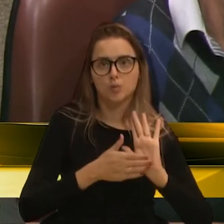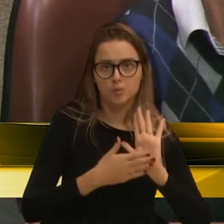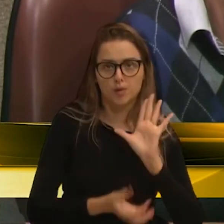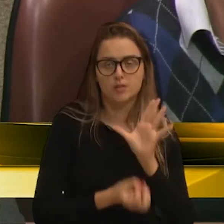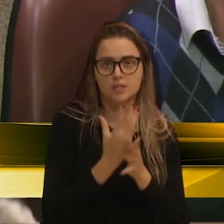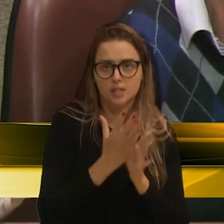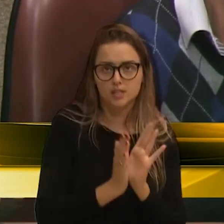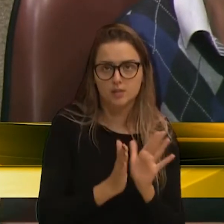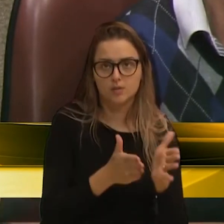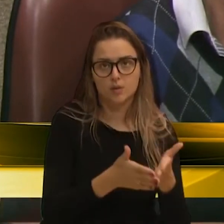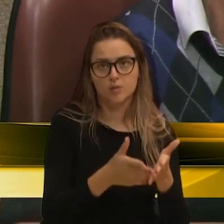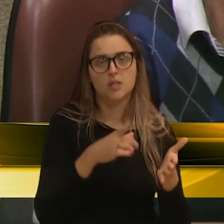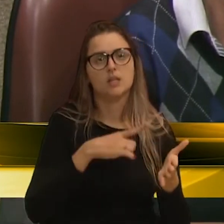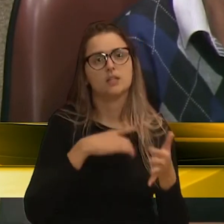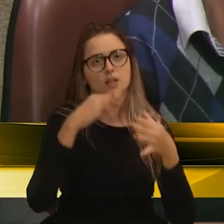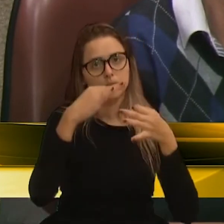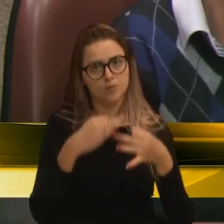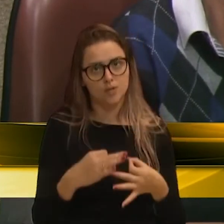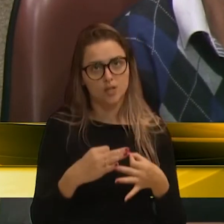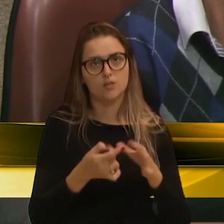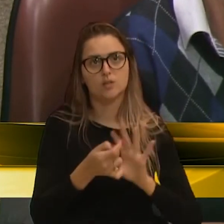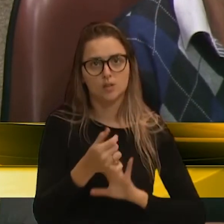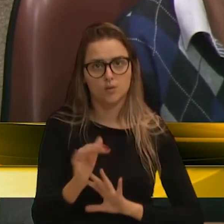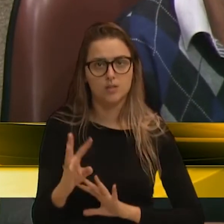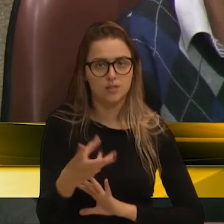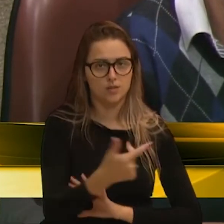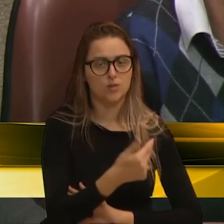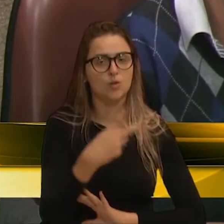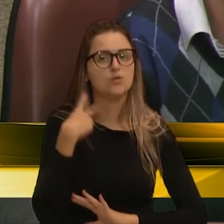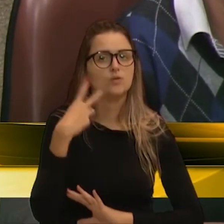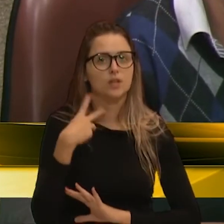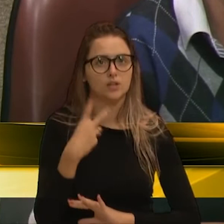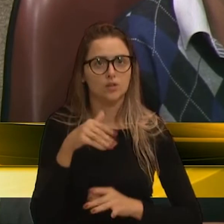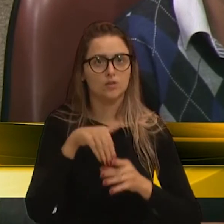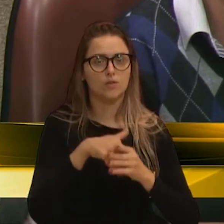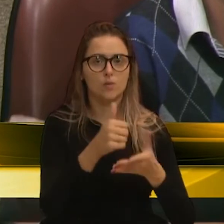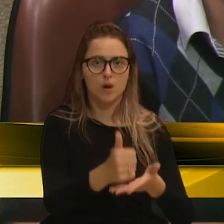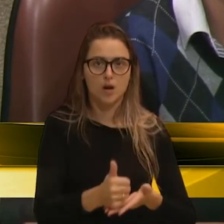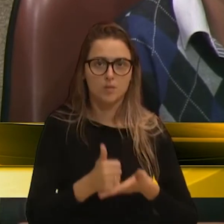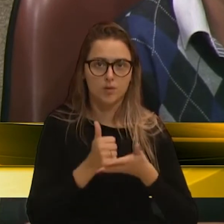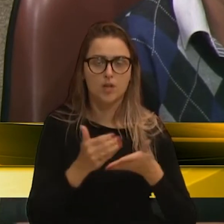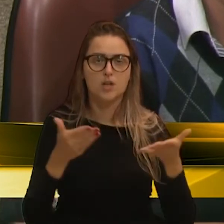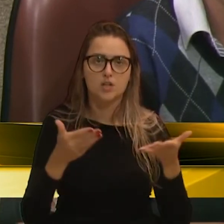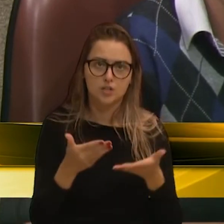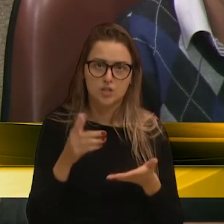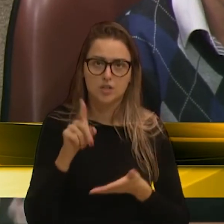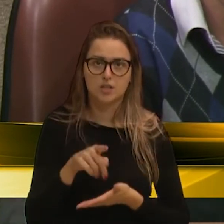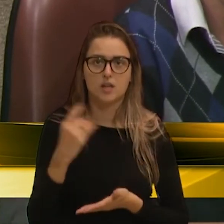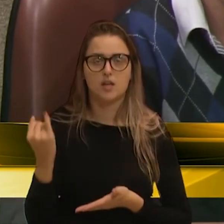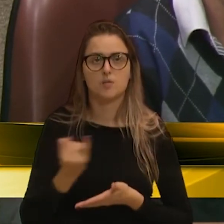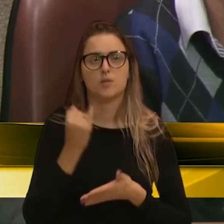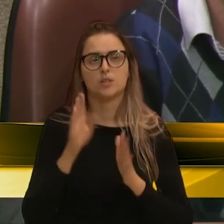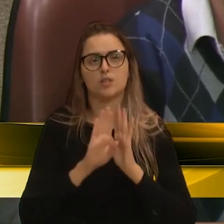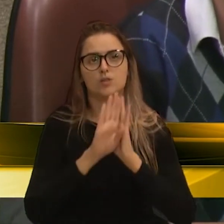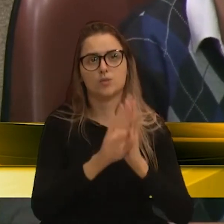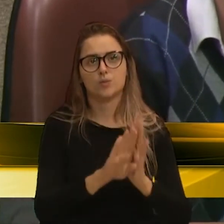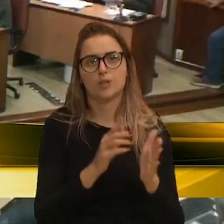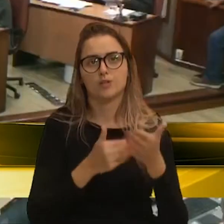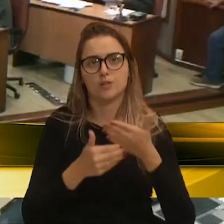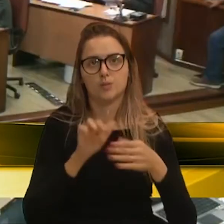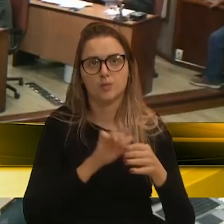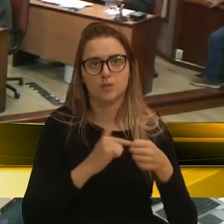desta comissão e tenho a certeza de que a maioria dos nobres pares estarão apoiando, já que é algo extremamente benéfico para a cidade.